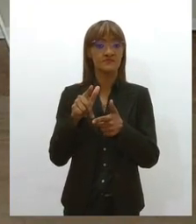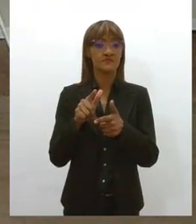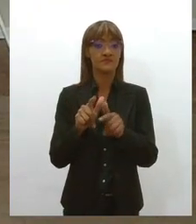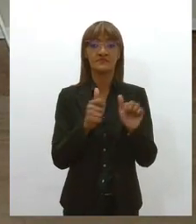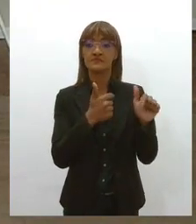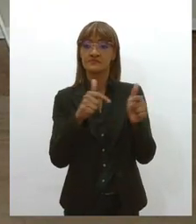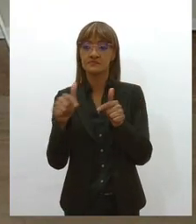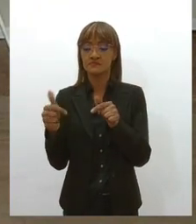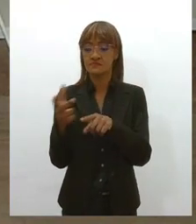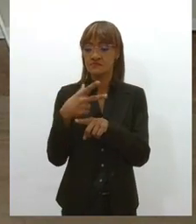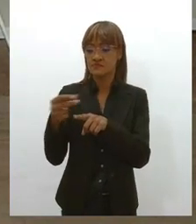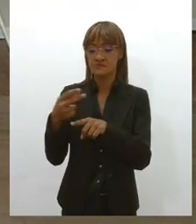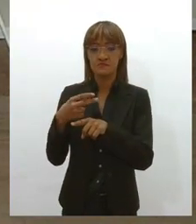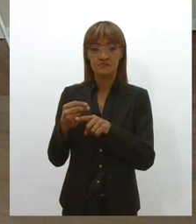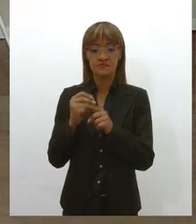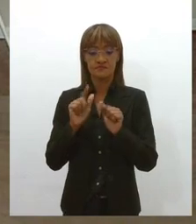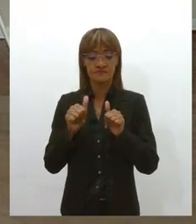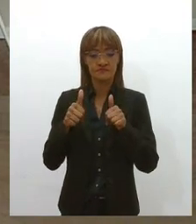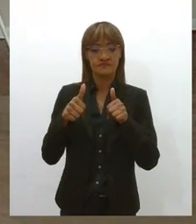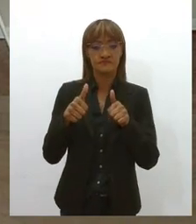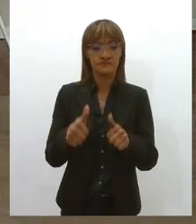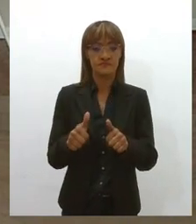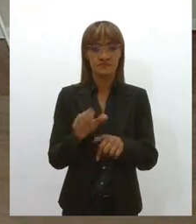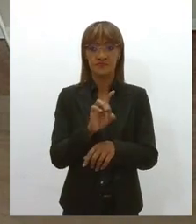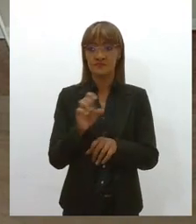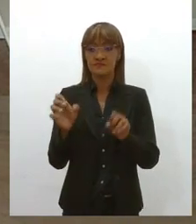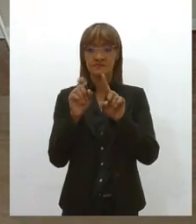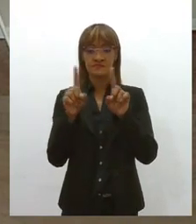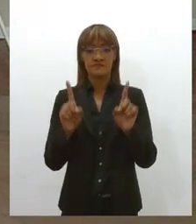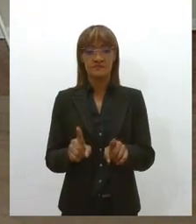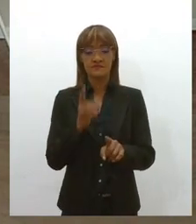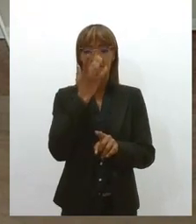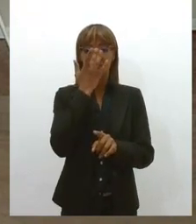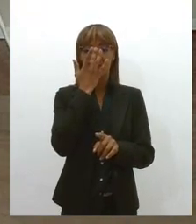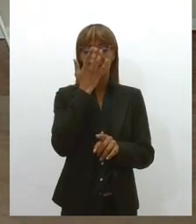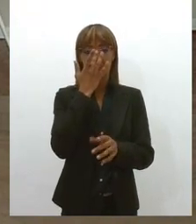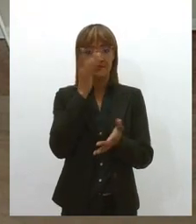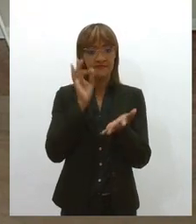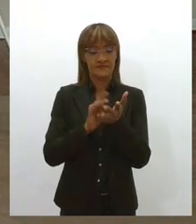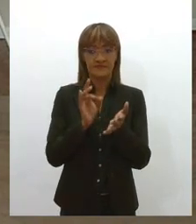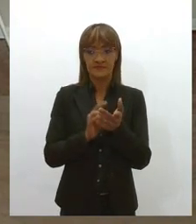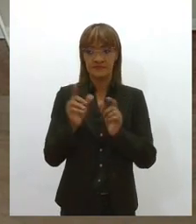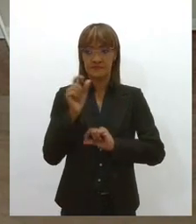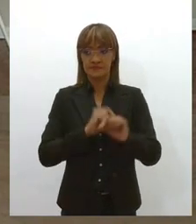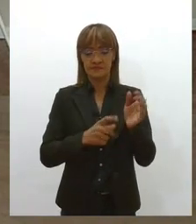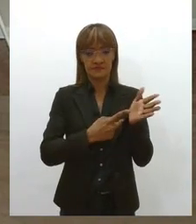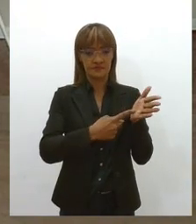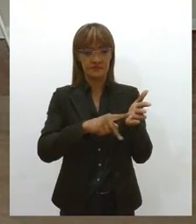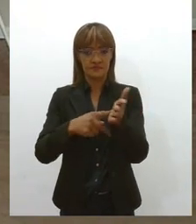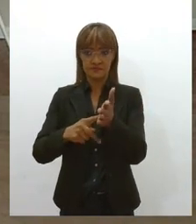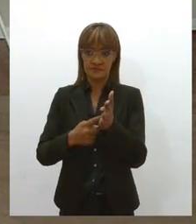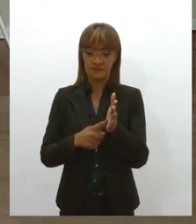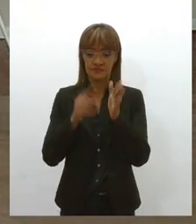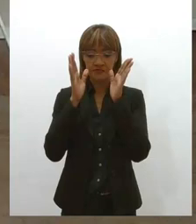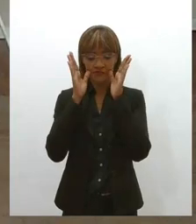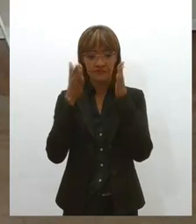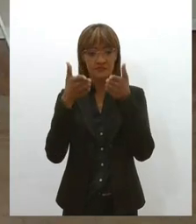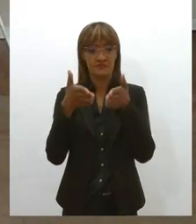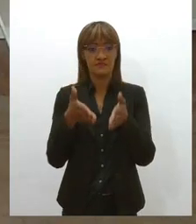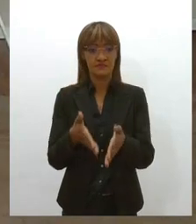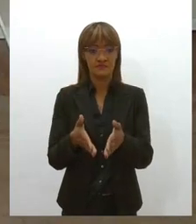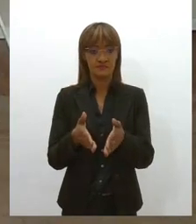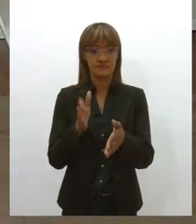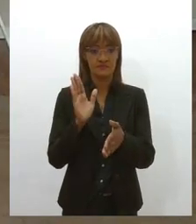e desafios dos trabalhadores, além da atuação dos sindicatos, especificamente da área de